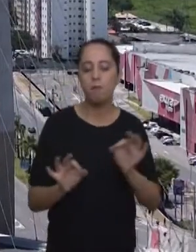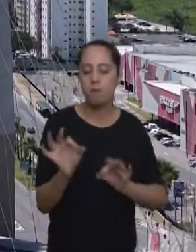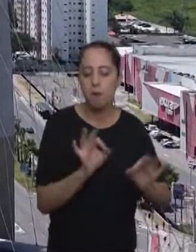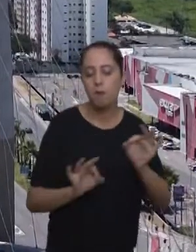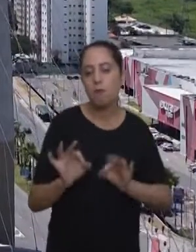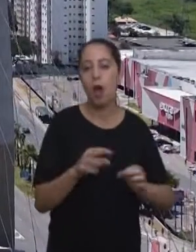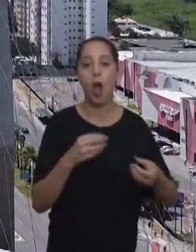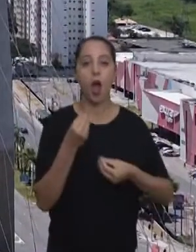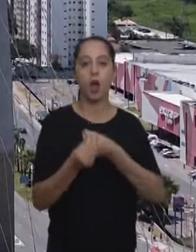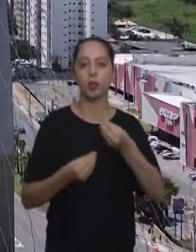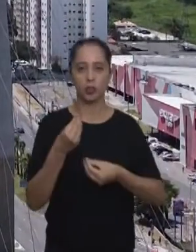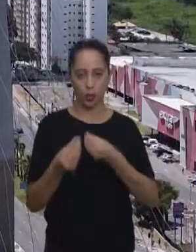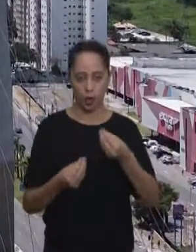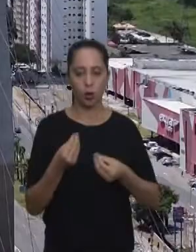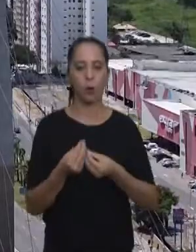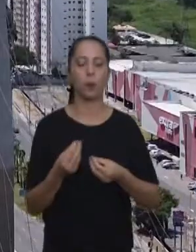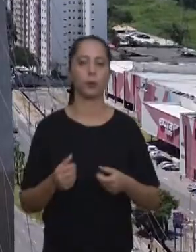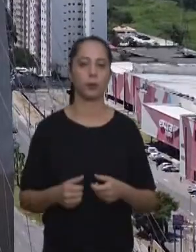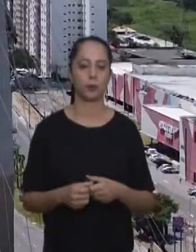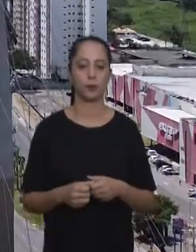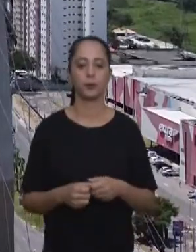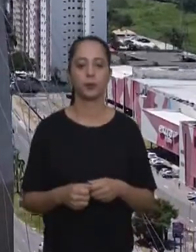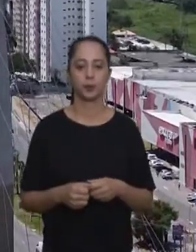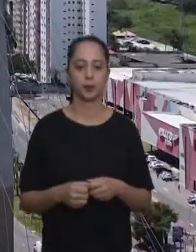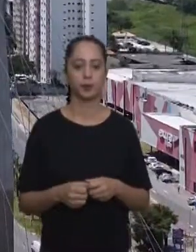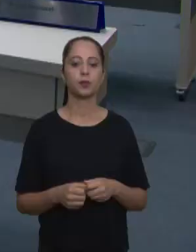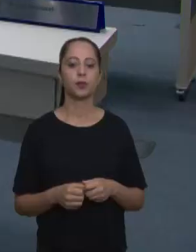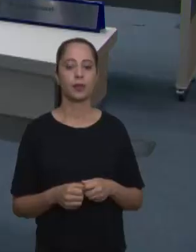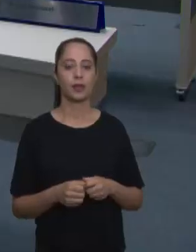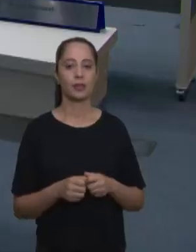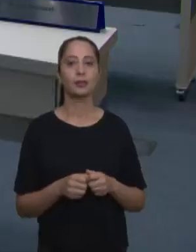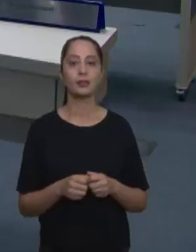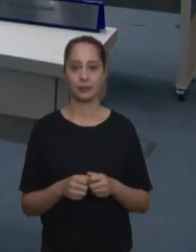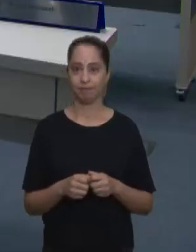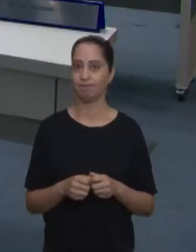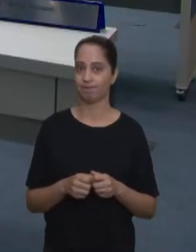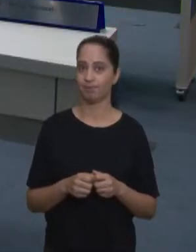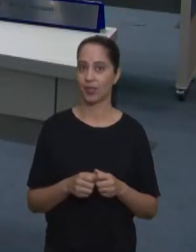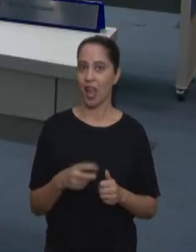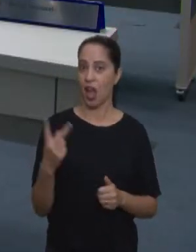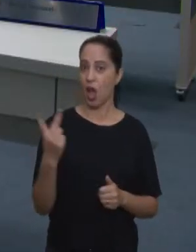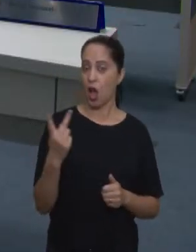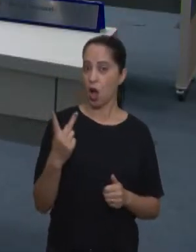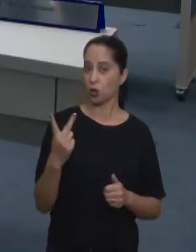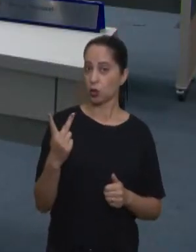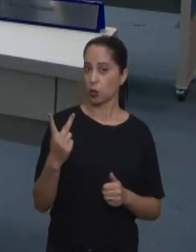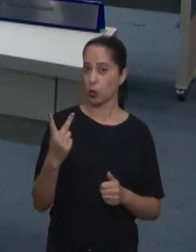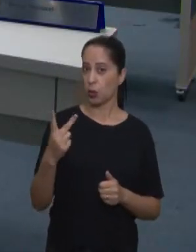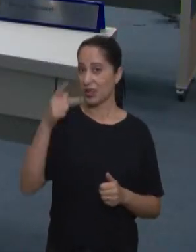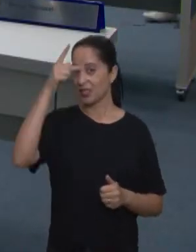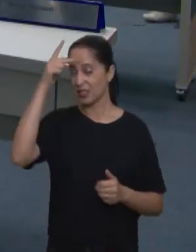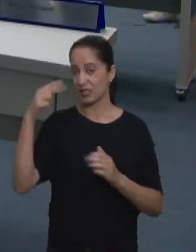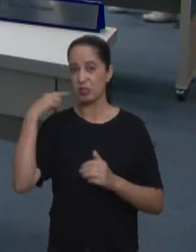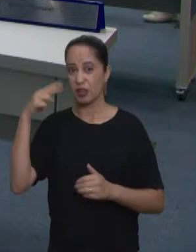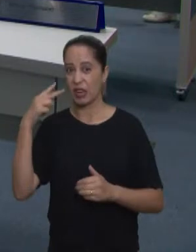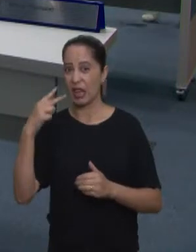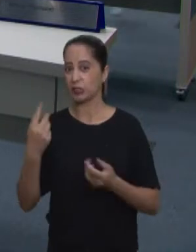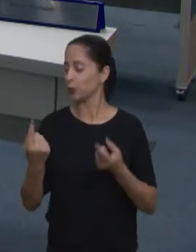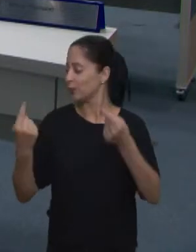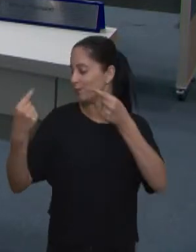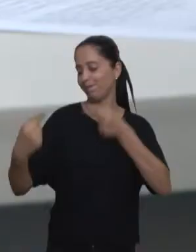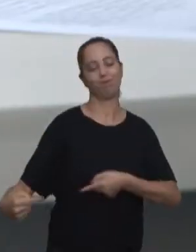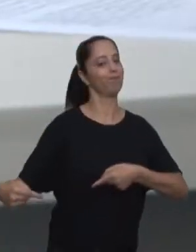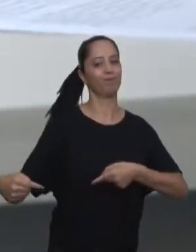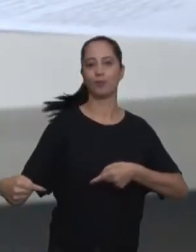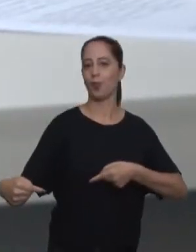propostas que garantam o desenvolvimento sustentável. A matéria foi aprovada com dois votos contrários e recebeu